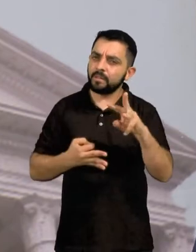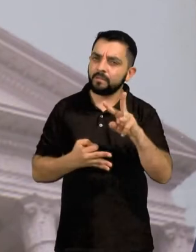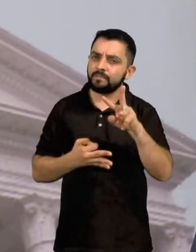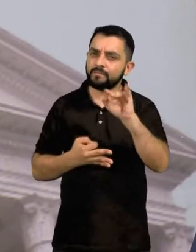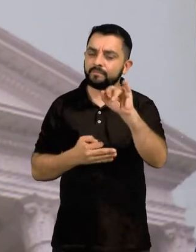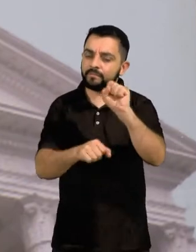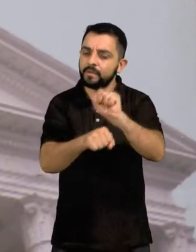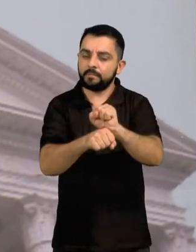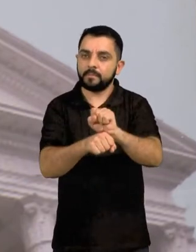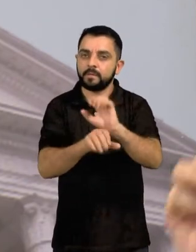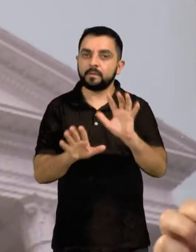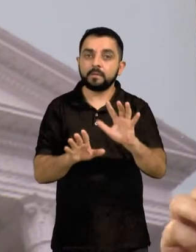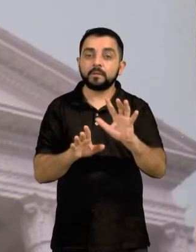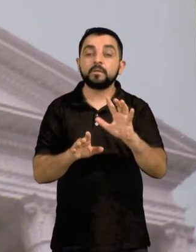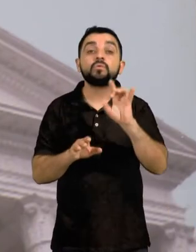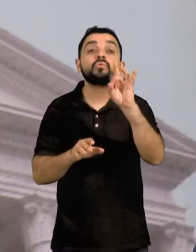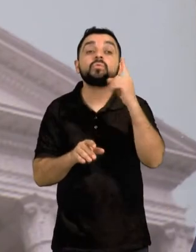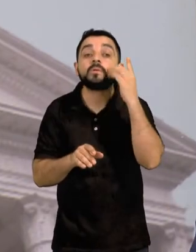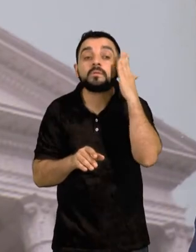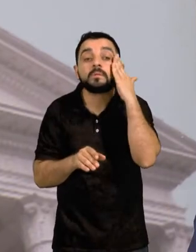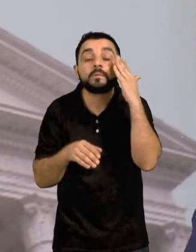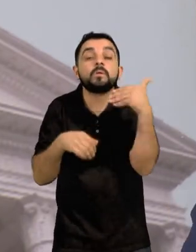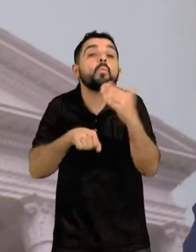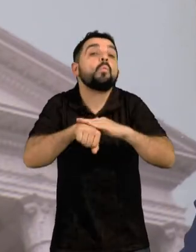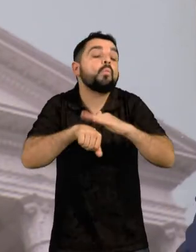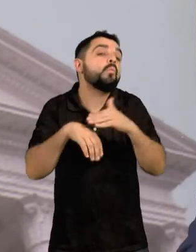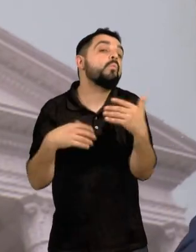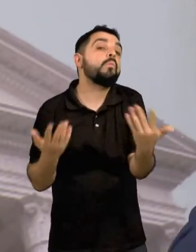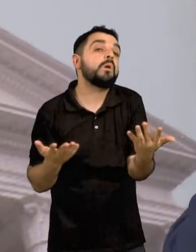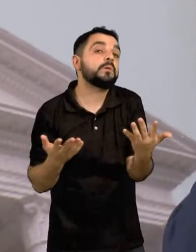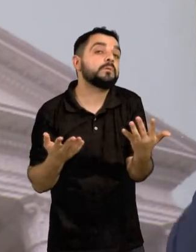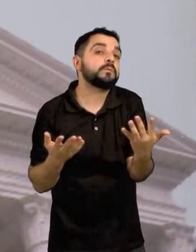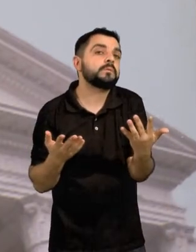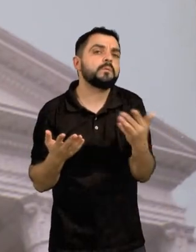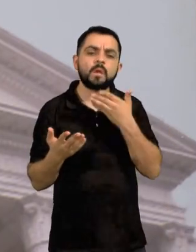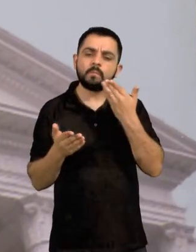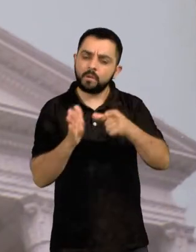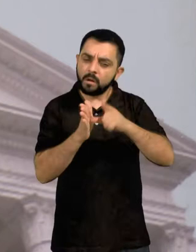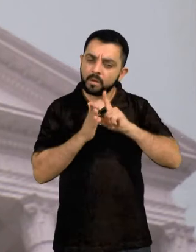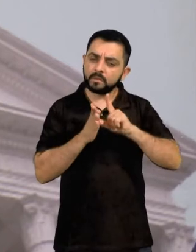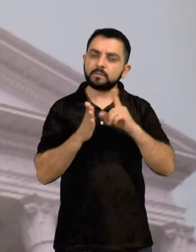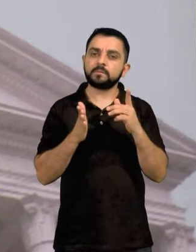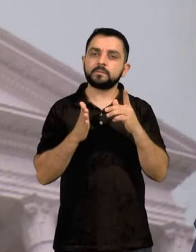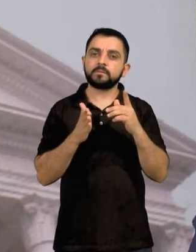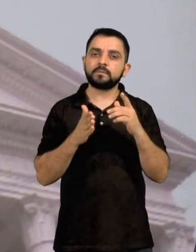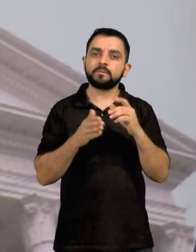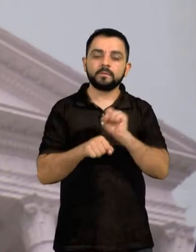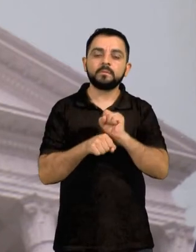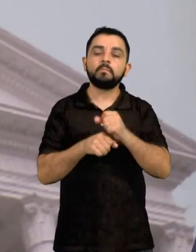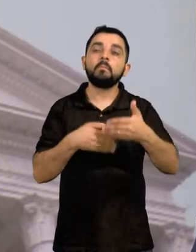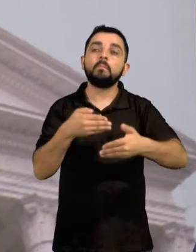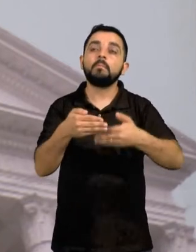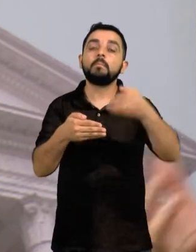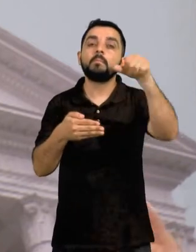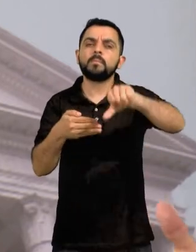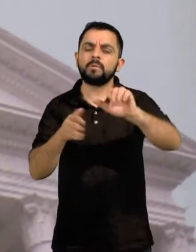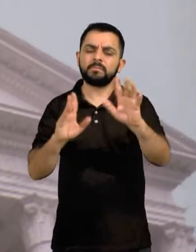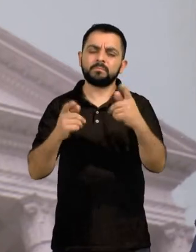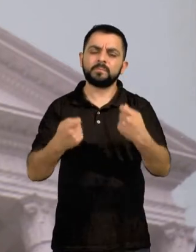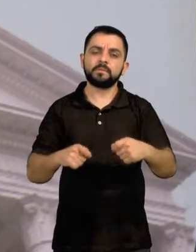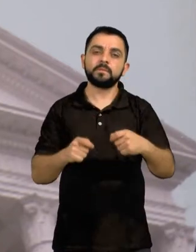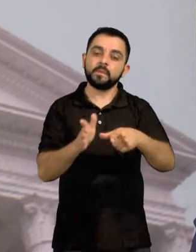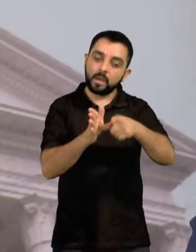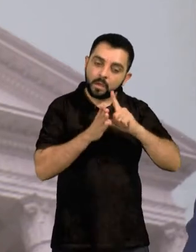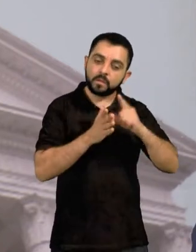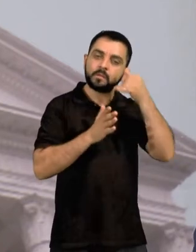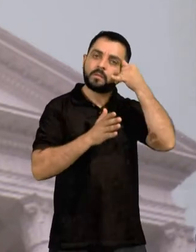iríamos parar, mas sim quando nós iríamos parar, nós optamos por parar agora, pela nossa comunidade acadêmica e pela saúde pública,